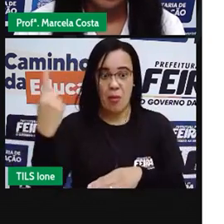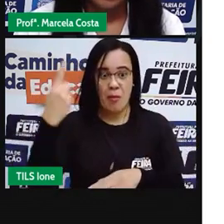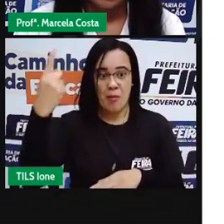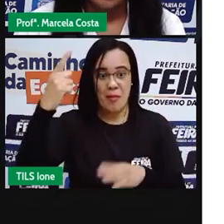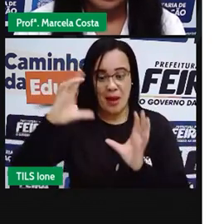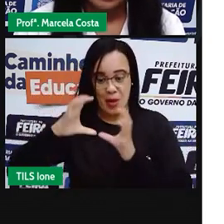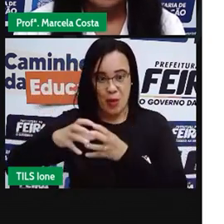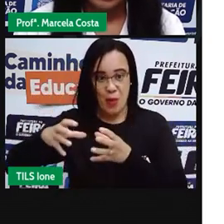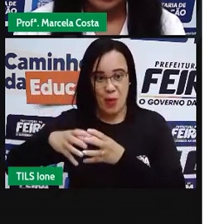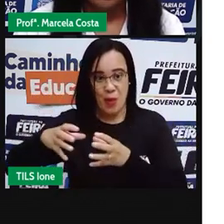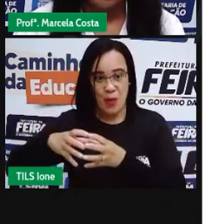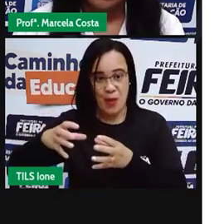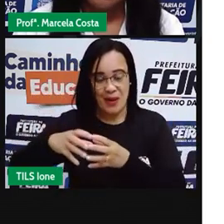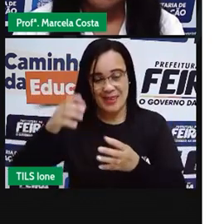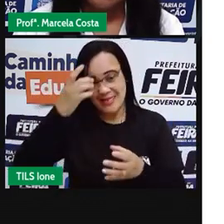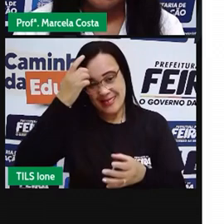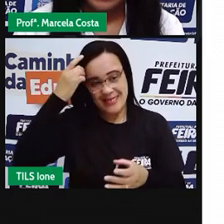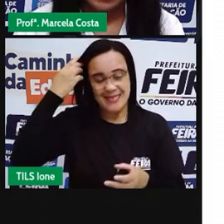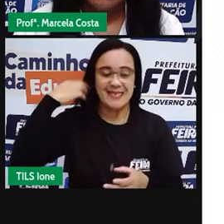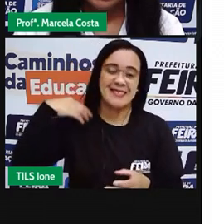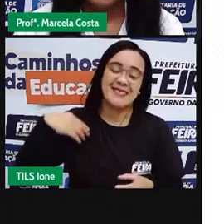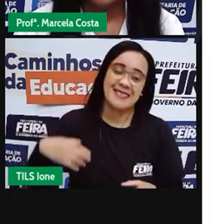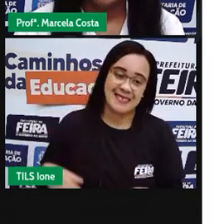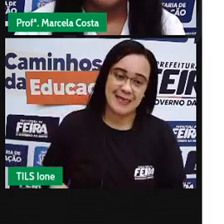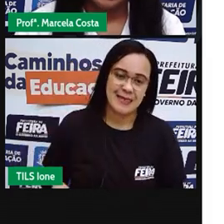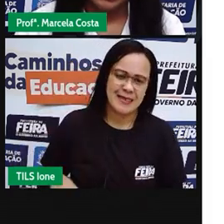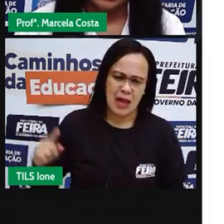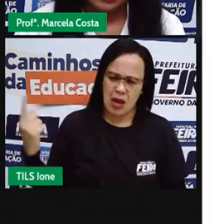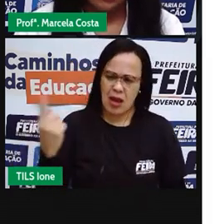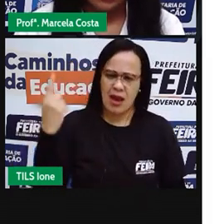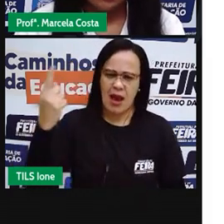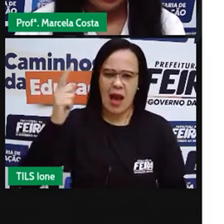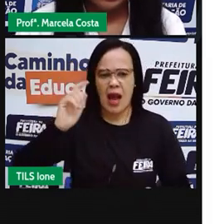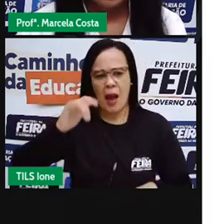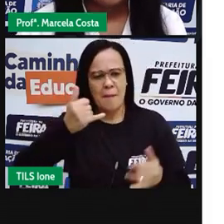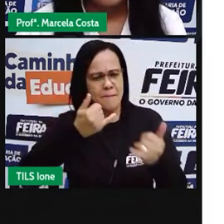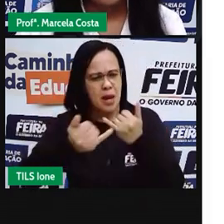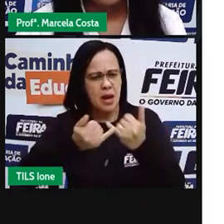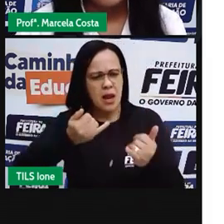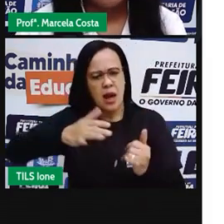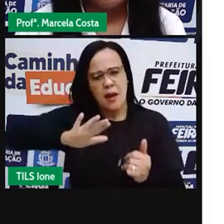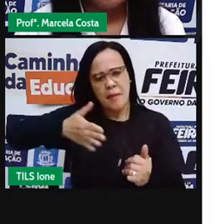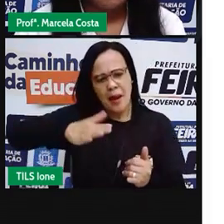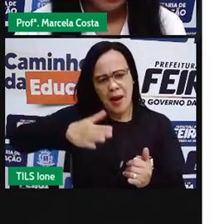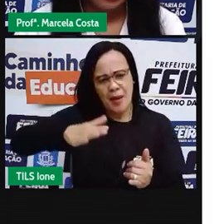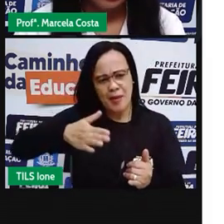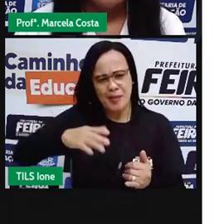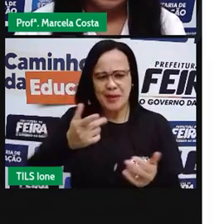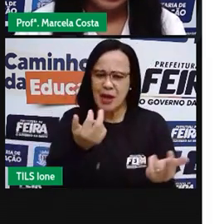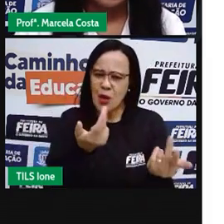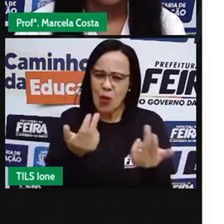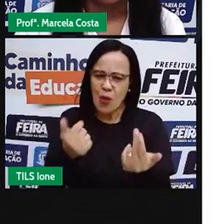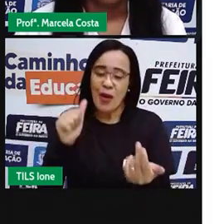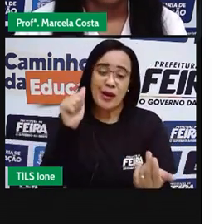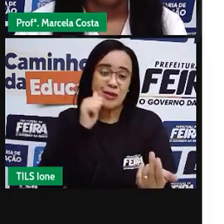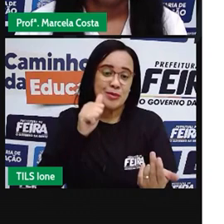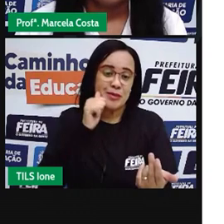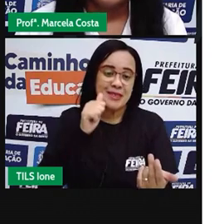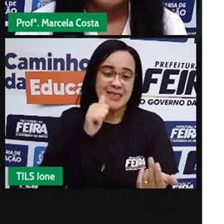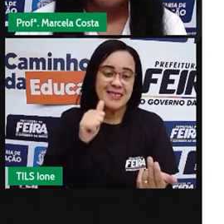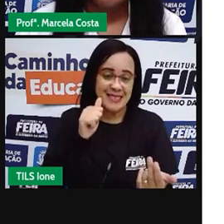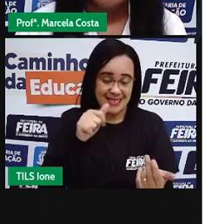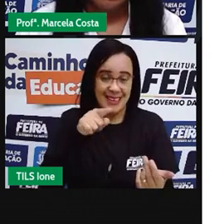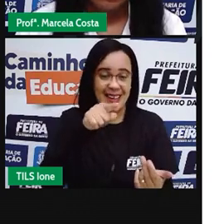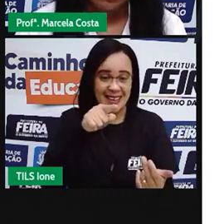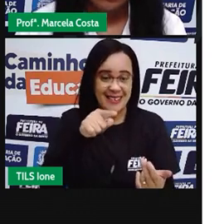e ela tem a altura semelhante a da outra menina que está aqui na extremidade, a